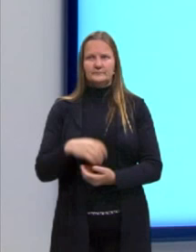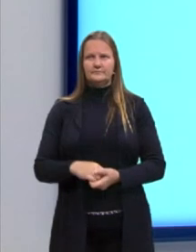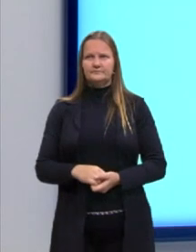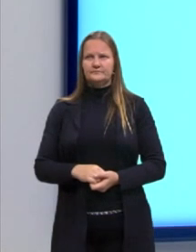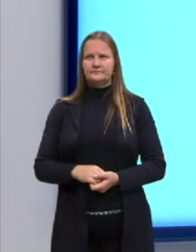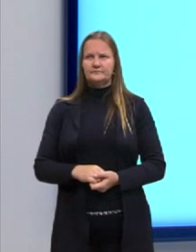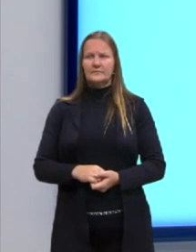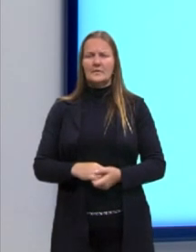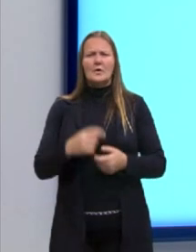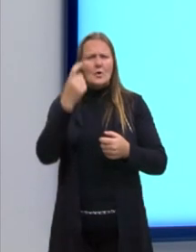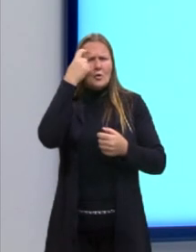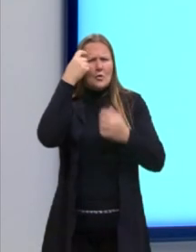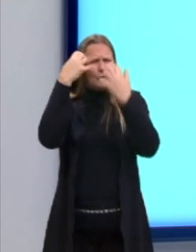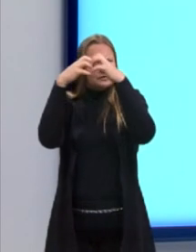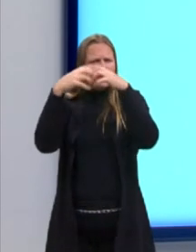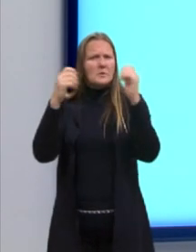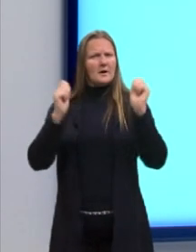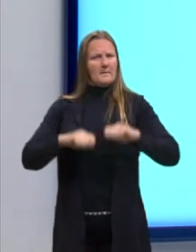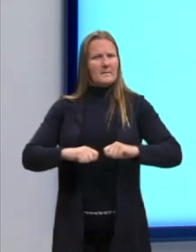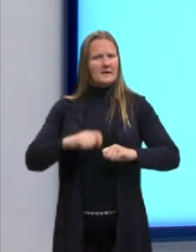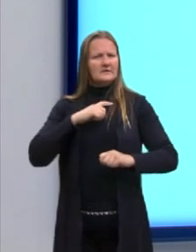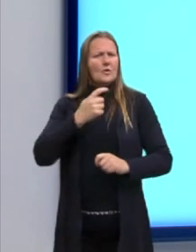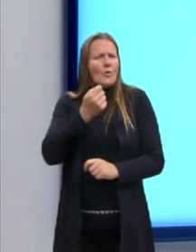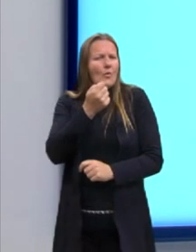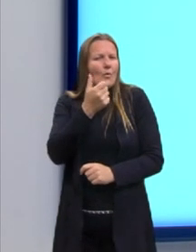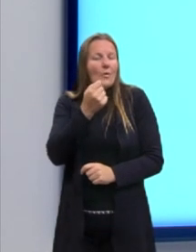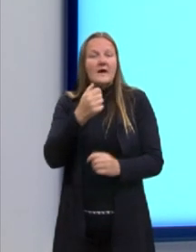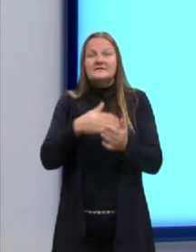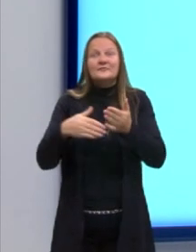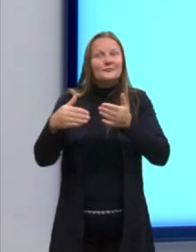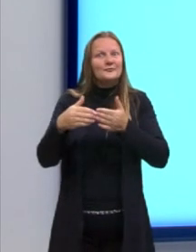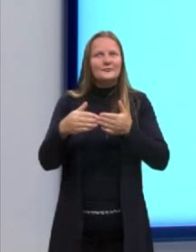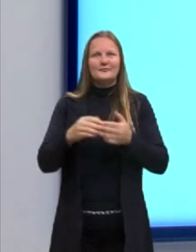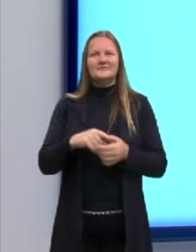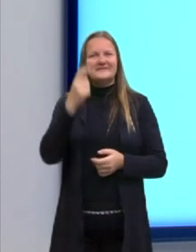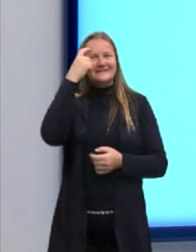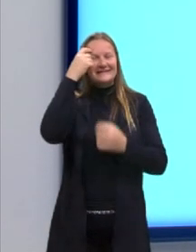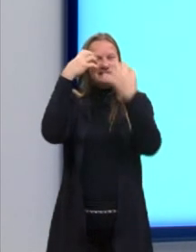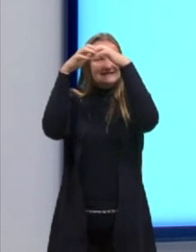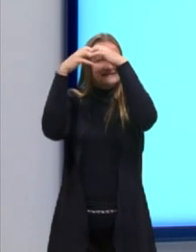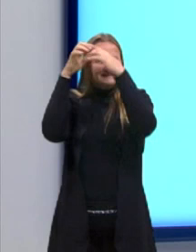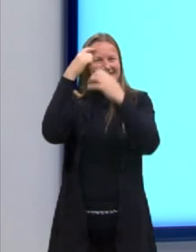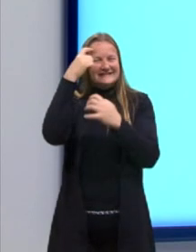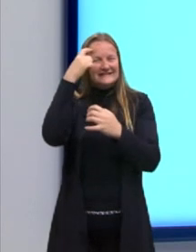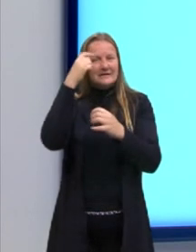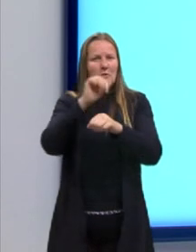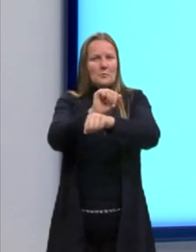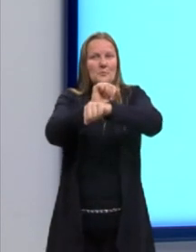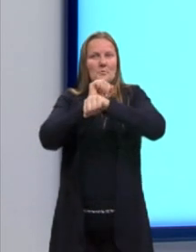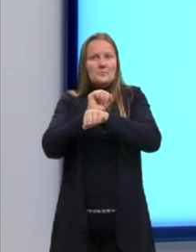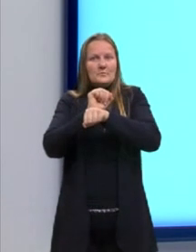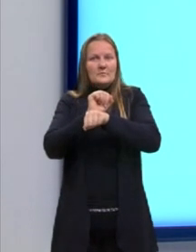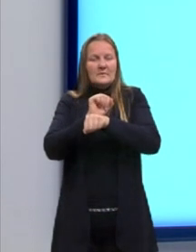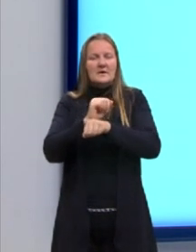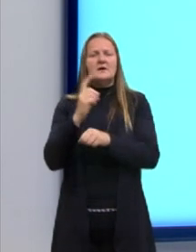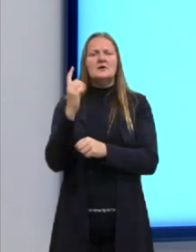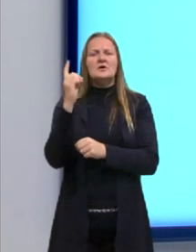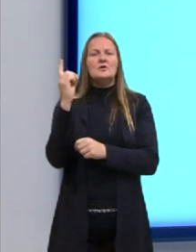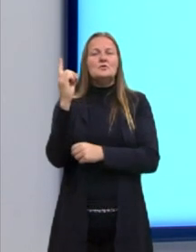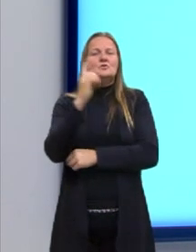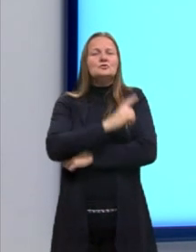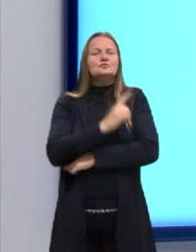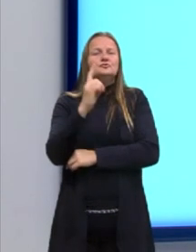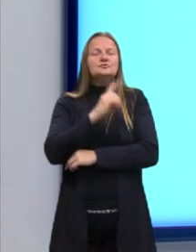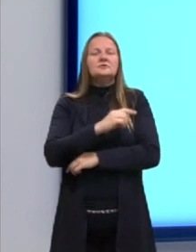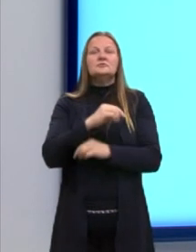O seu cérebro é capaz de quase qualquer coisa. Ele consegue parar o tempo, ficar vários dias numa boa sem